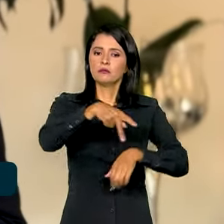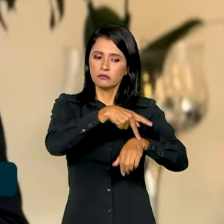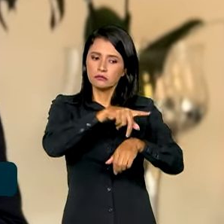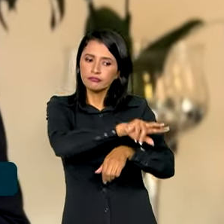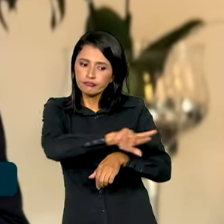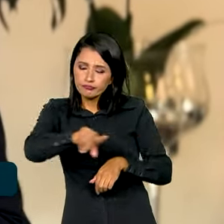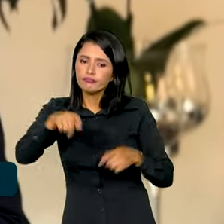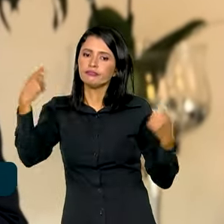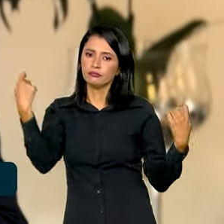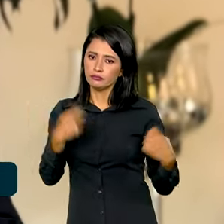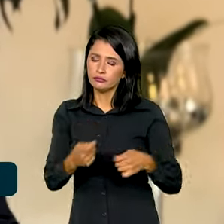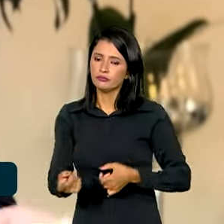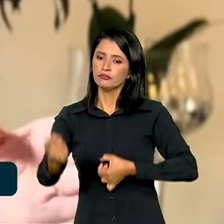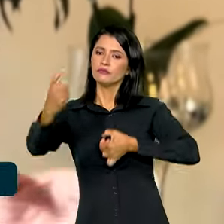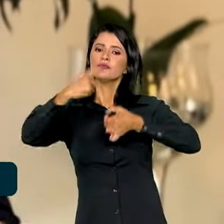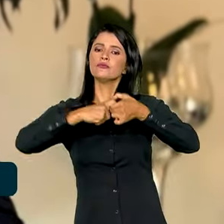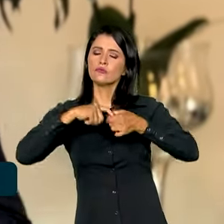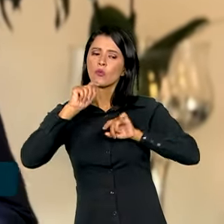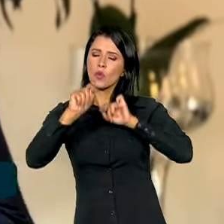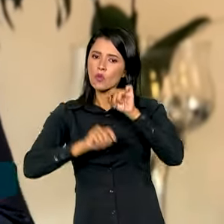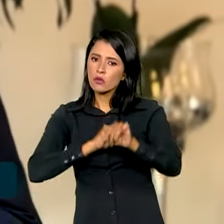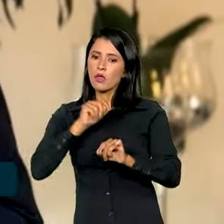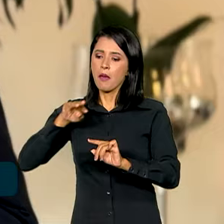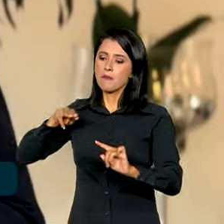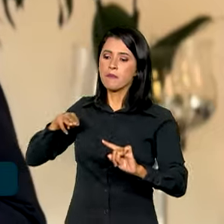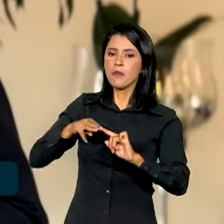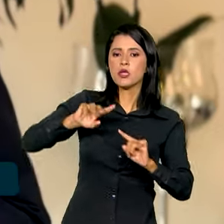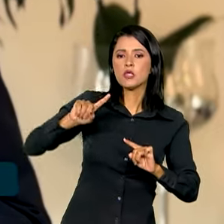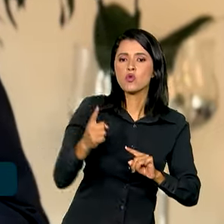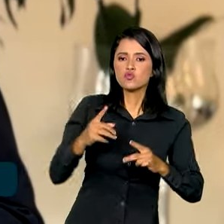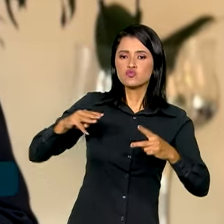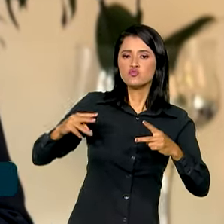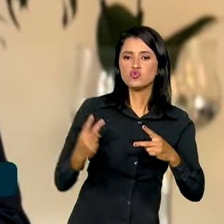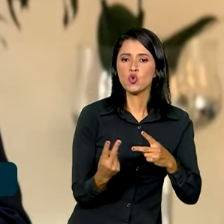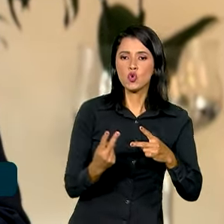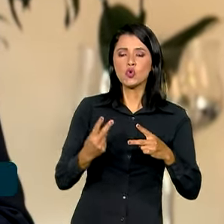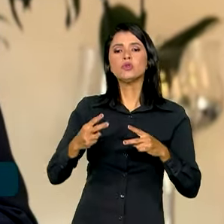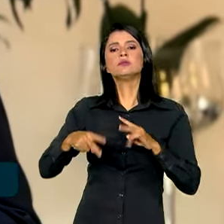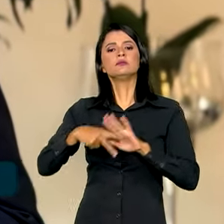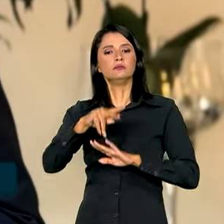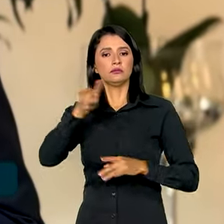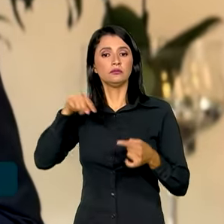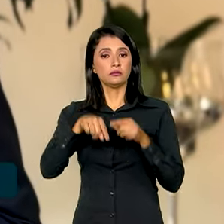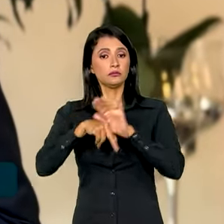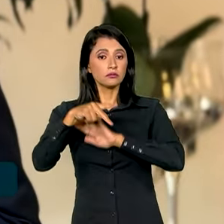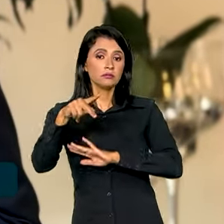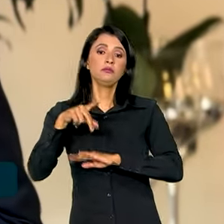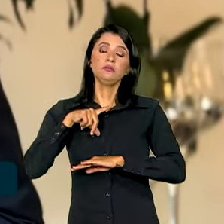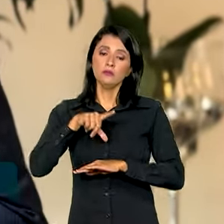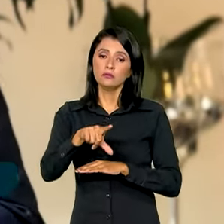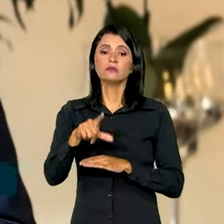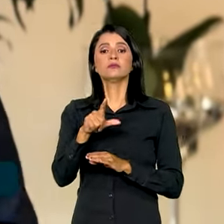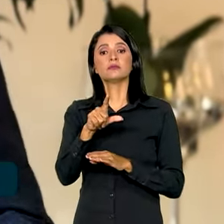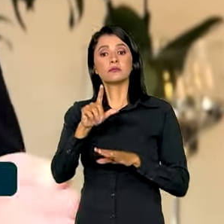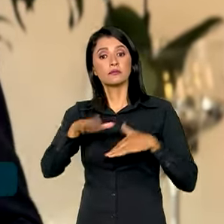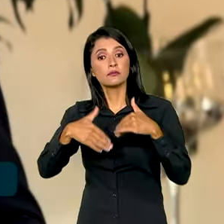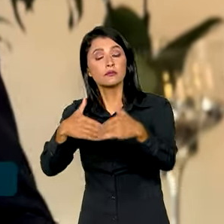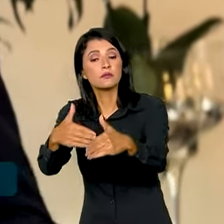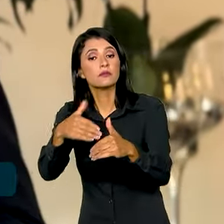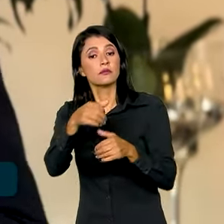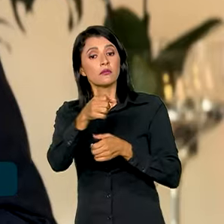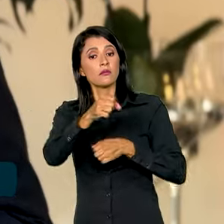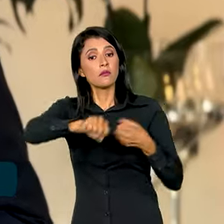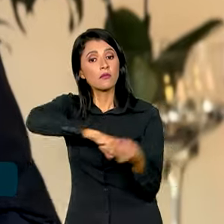voltar a cumprir a chamada meta 1, meta 2, dos Objetivos do Desenvolvimento Sustentável, que trata